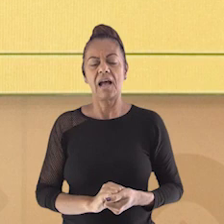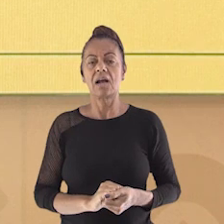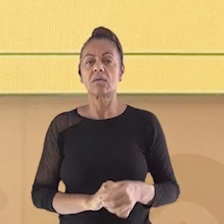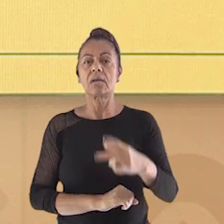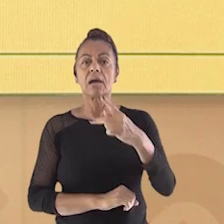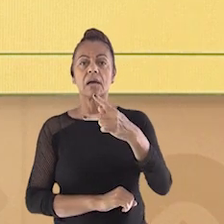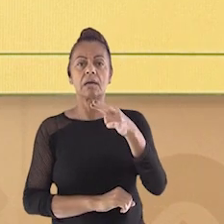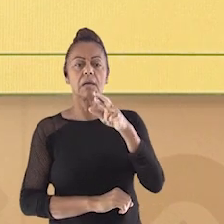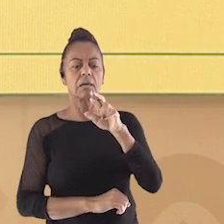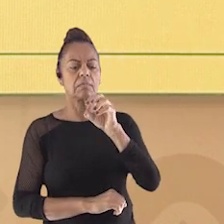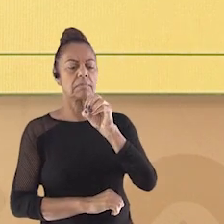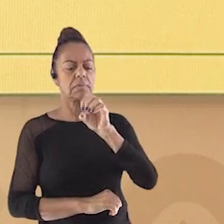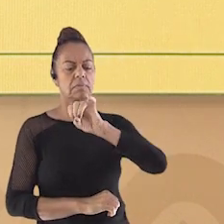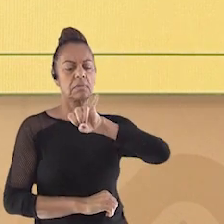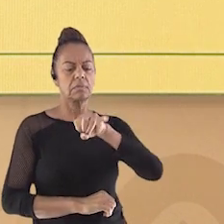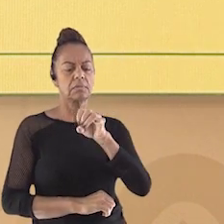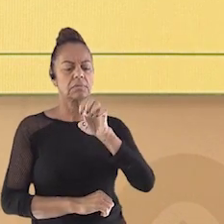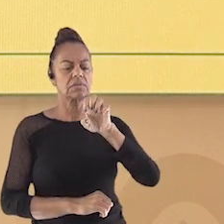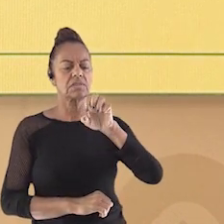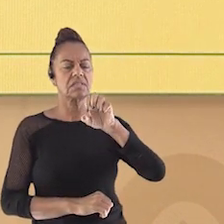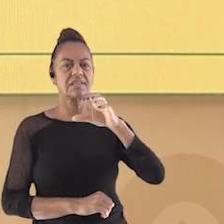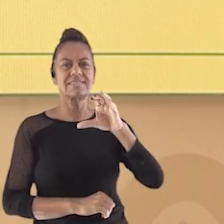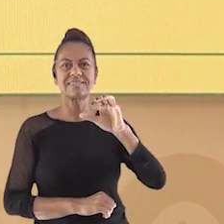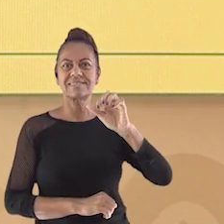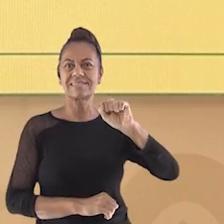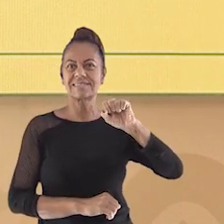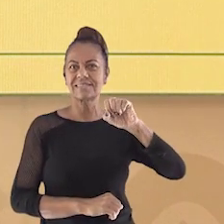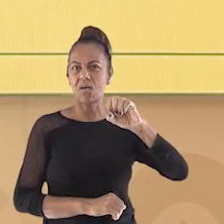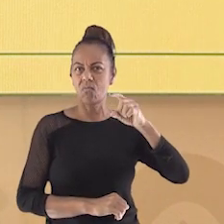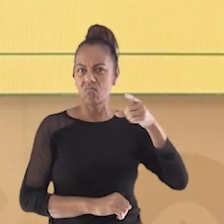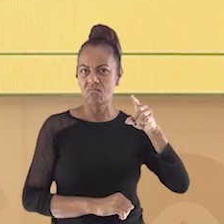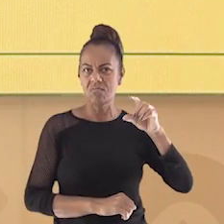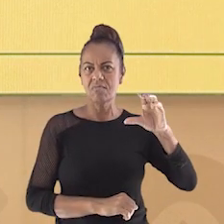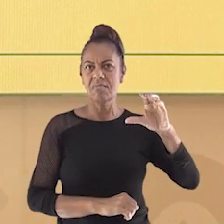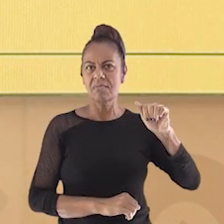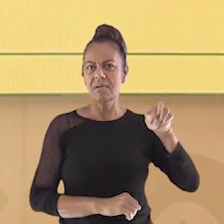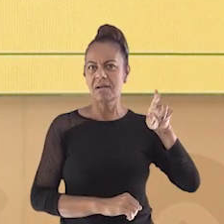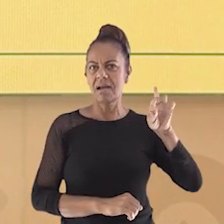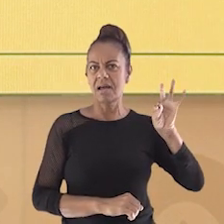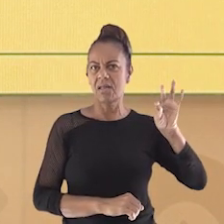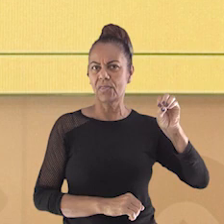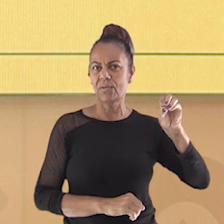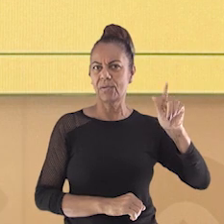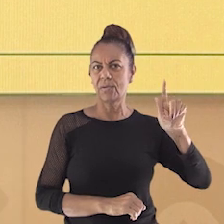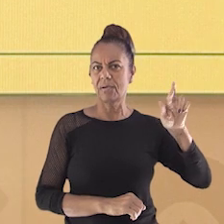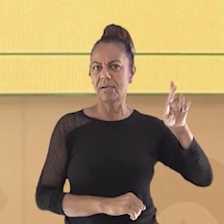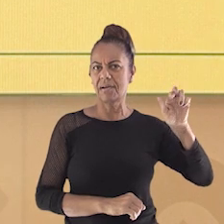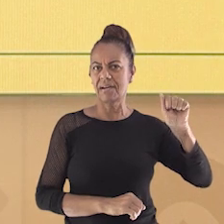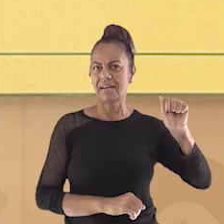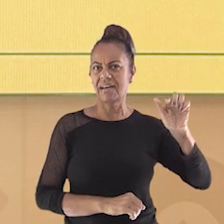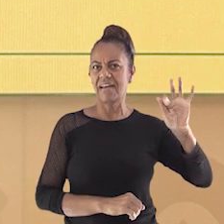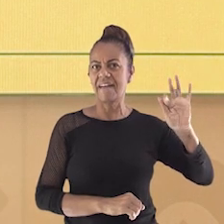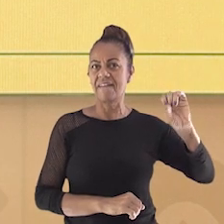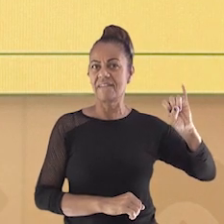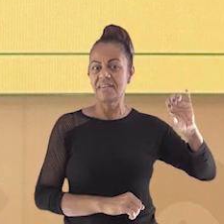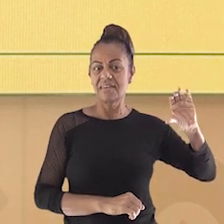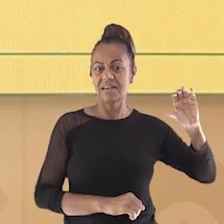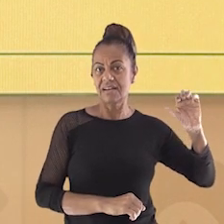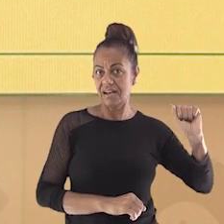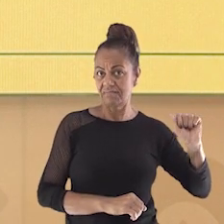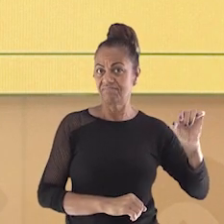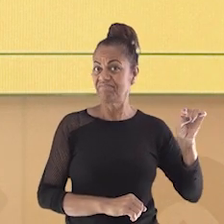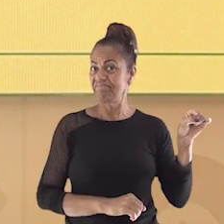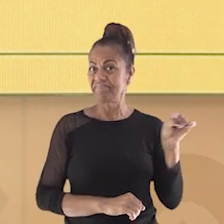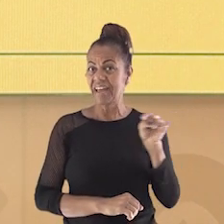cartográfica é a base cartográfica que o autor usou para construí-lo. Você sabia que nenhum mapa